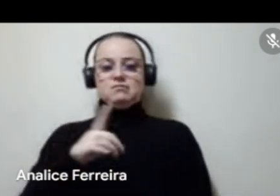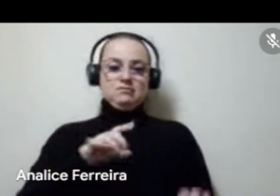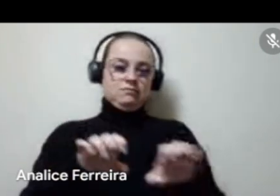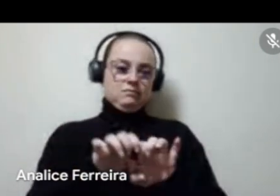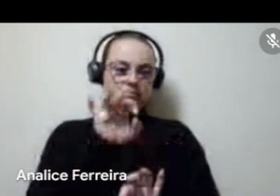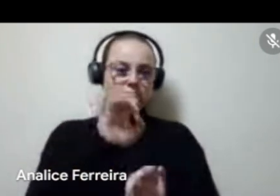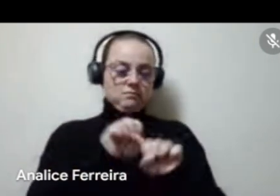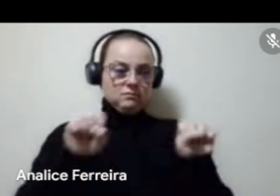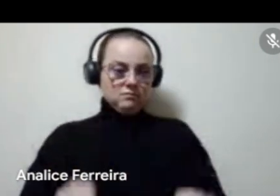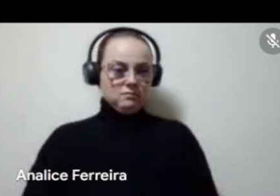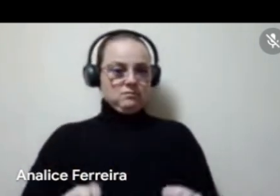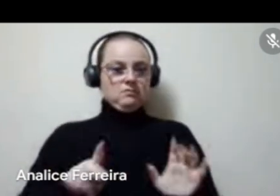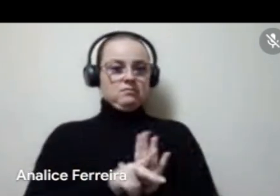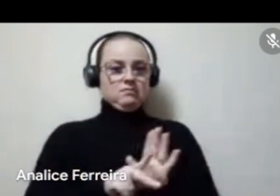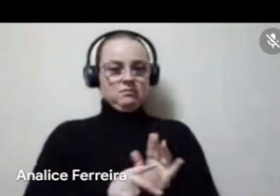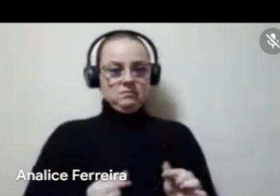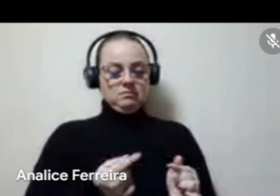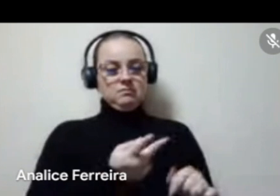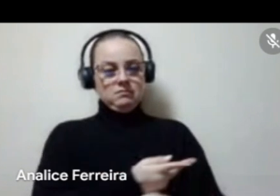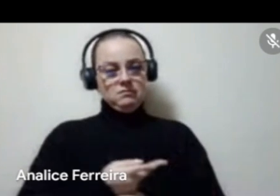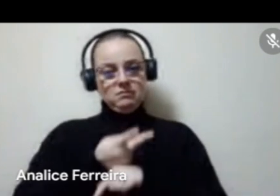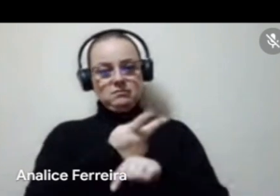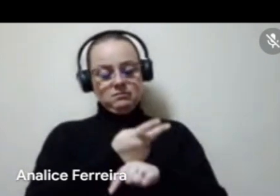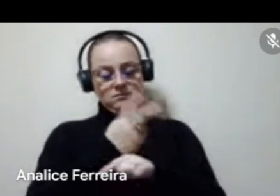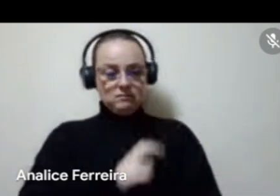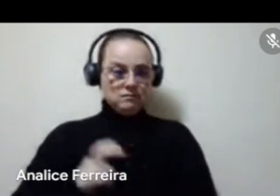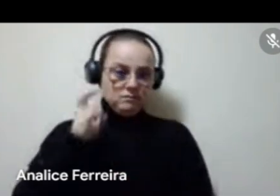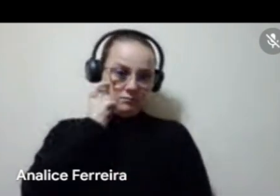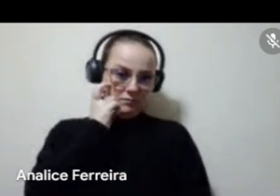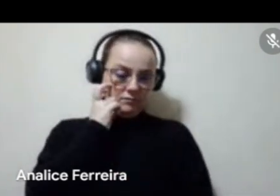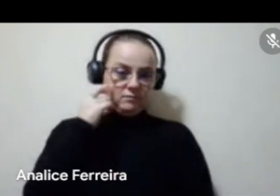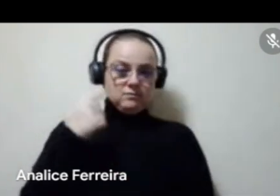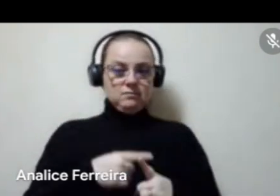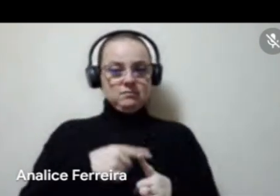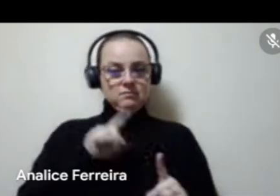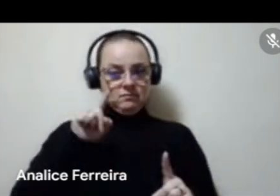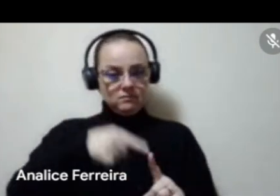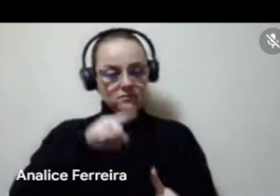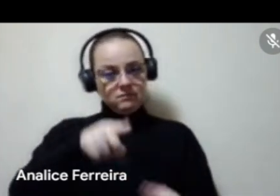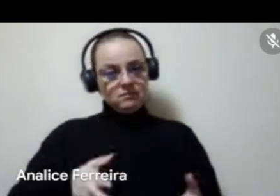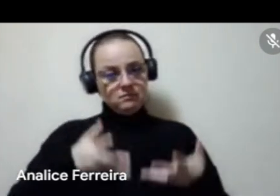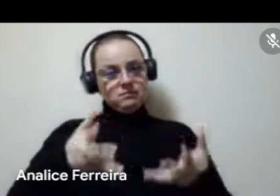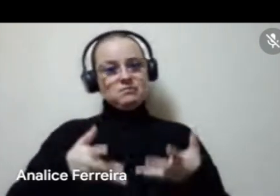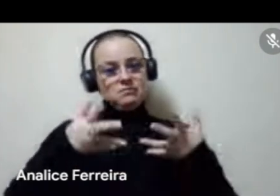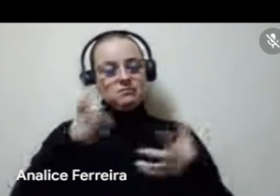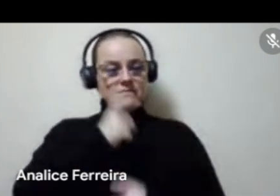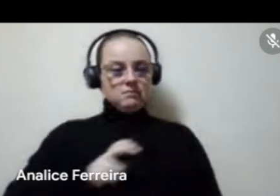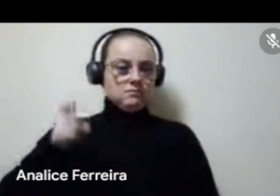federativo de financiamento da cultura. Os objetivos são estimular o fomento da cultura,